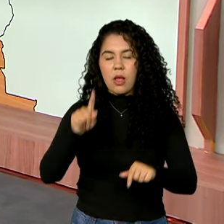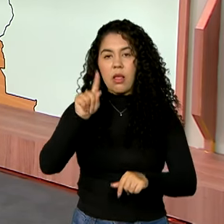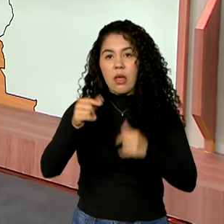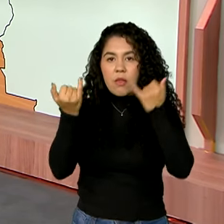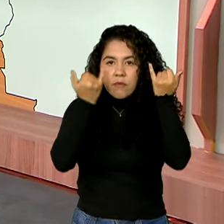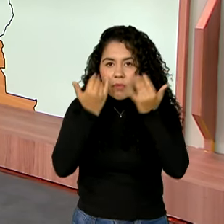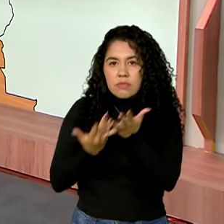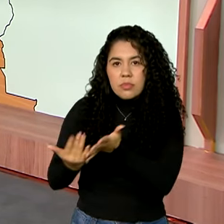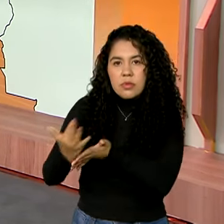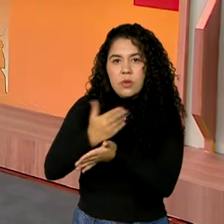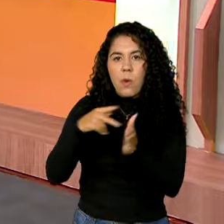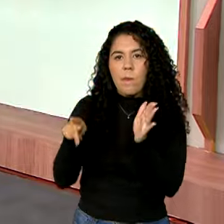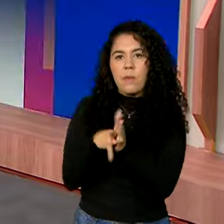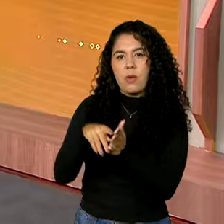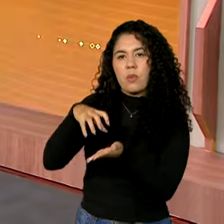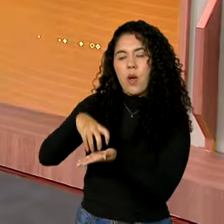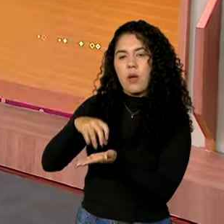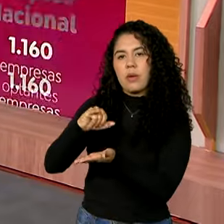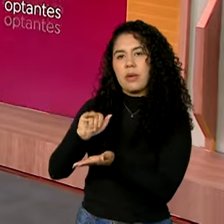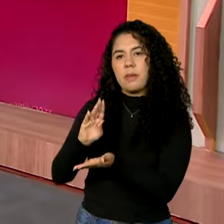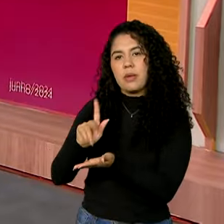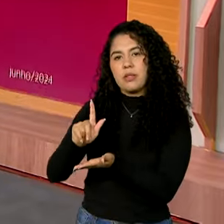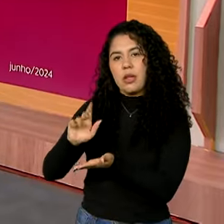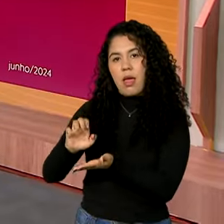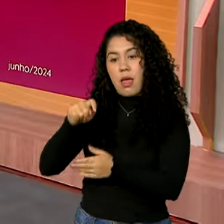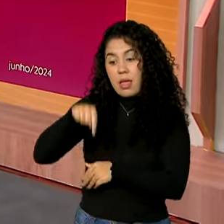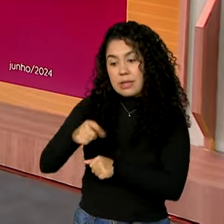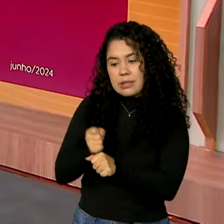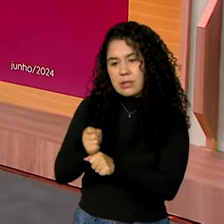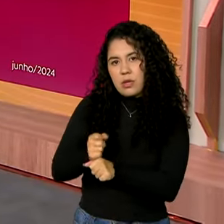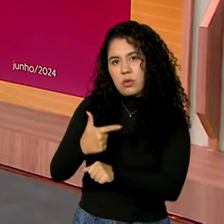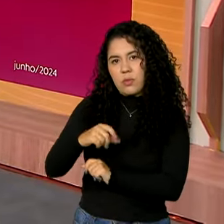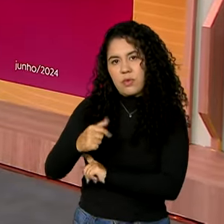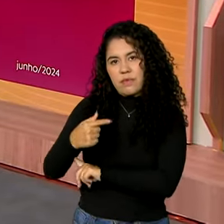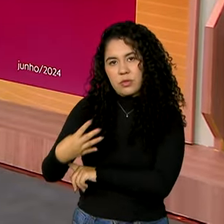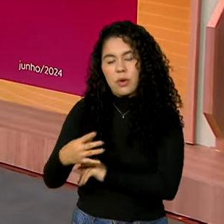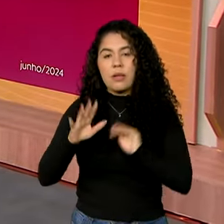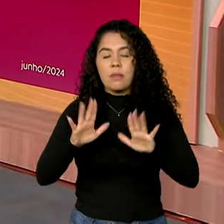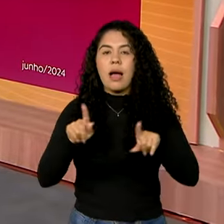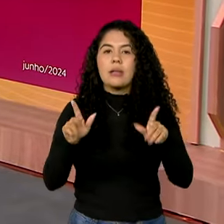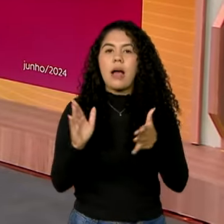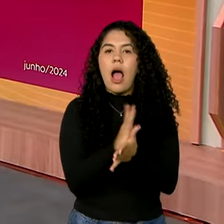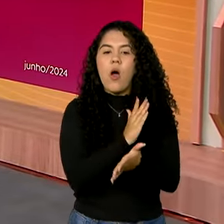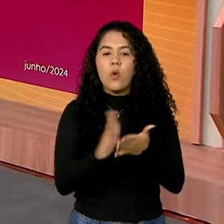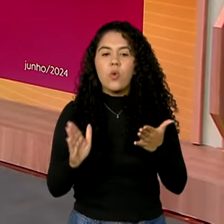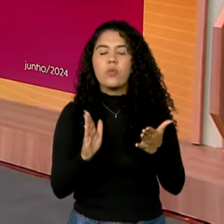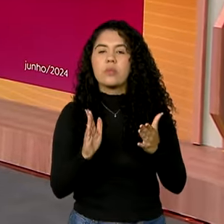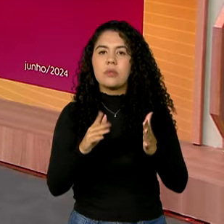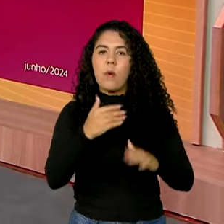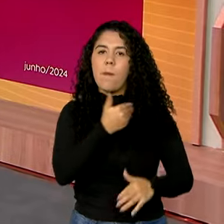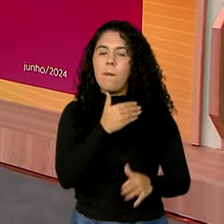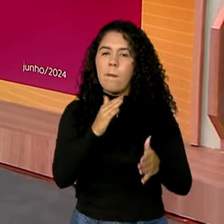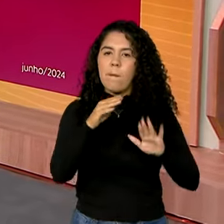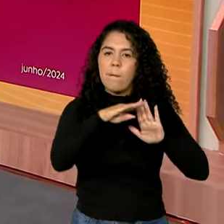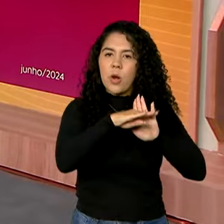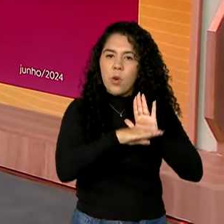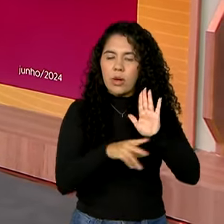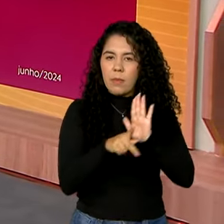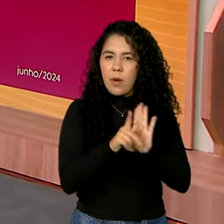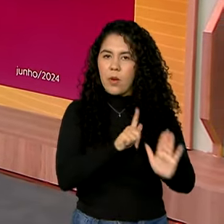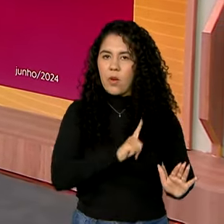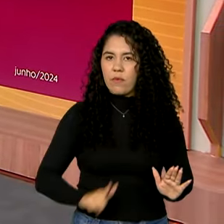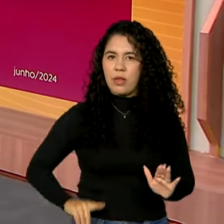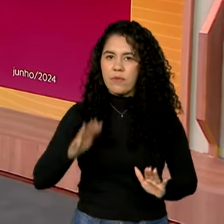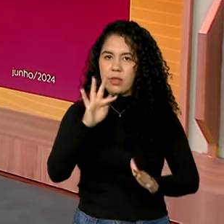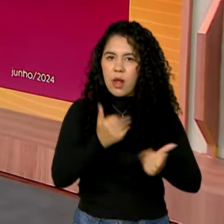estimativa do IBGE feita este ano. Vamos agora conhecer alguns dos programas do governo federal que chegam até Coari. Você vê